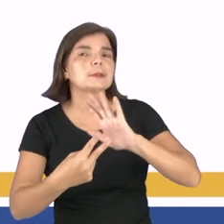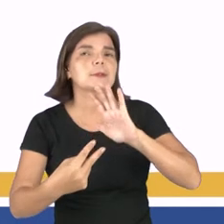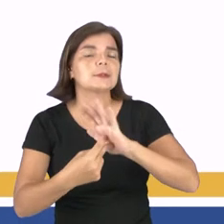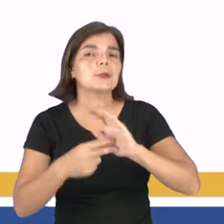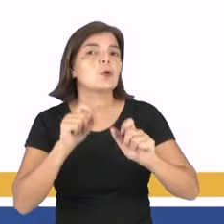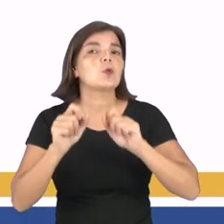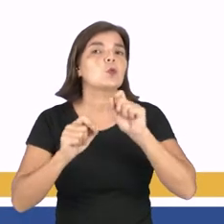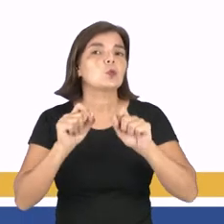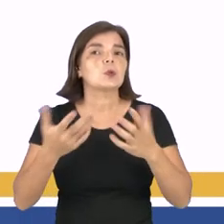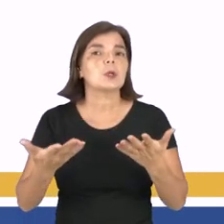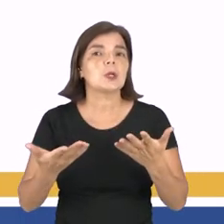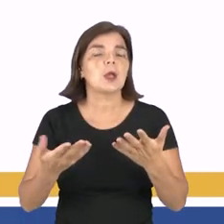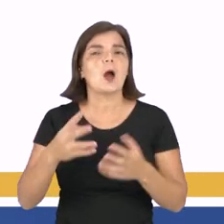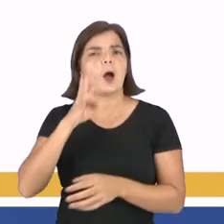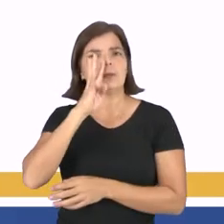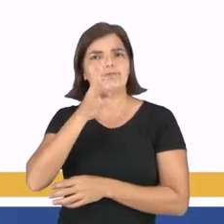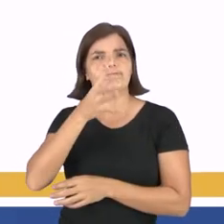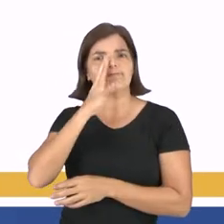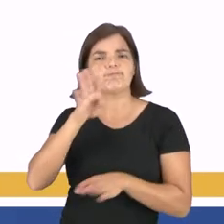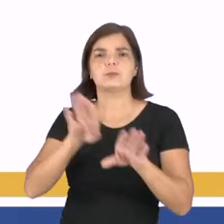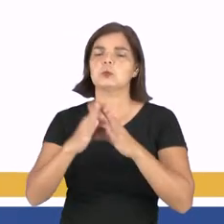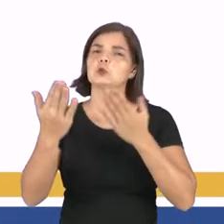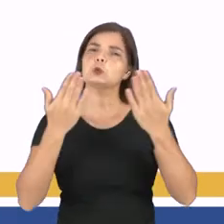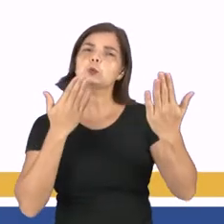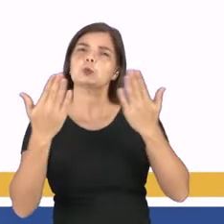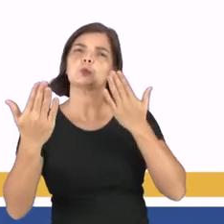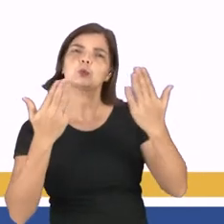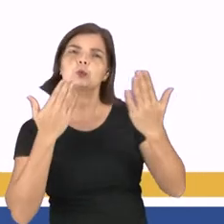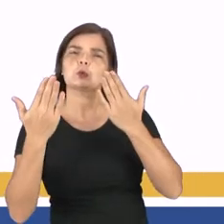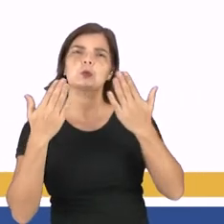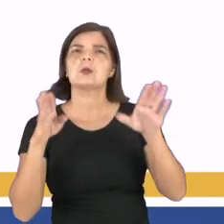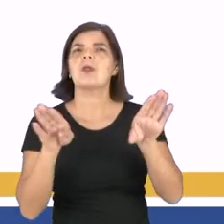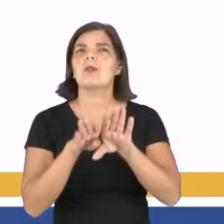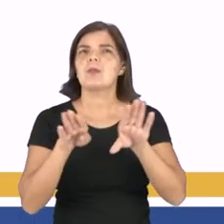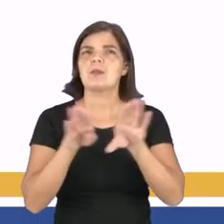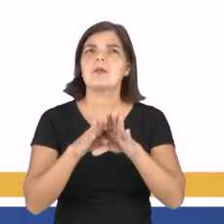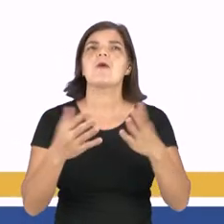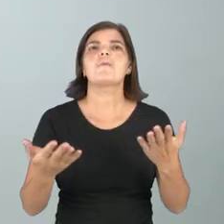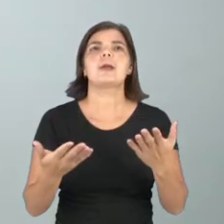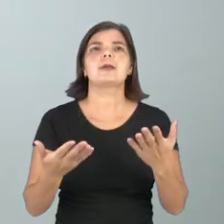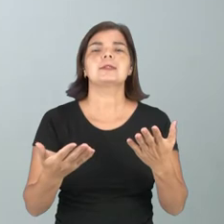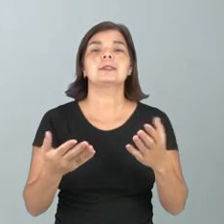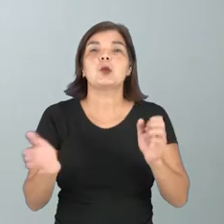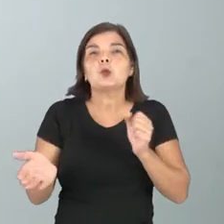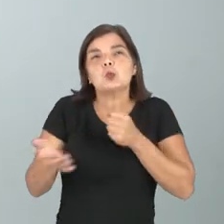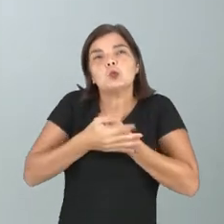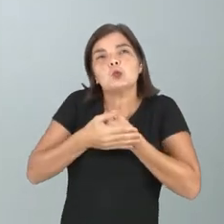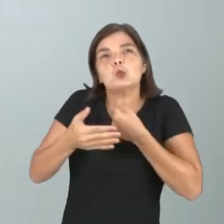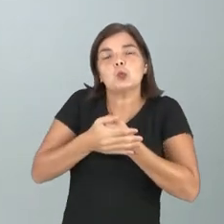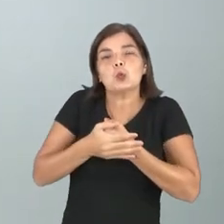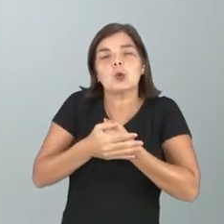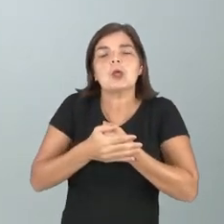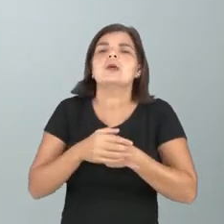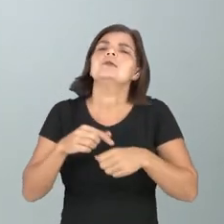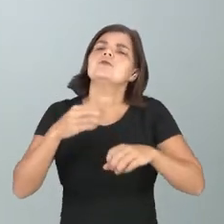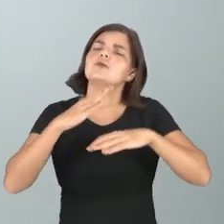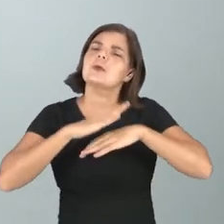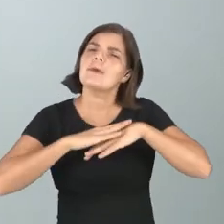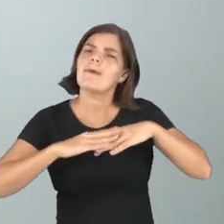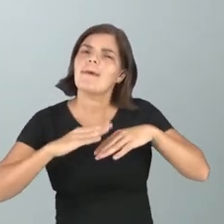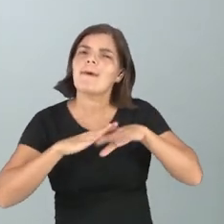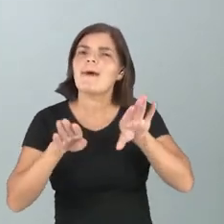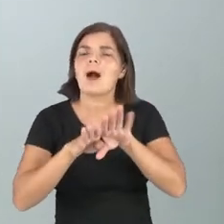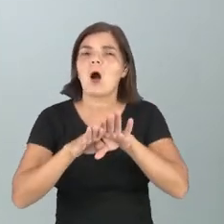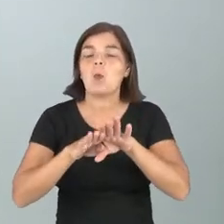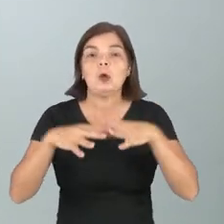de linguagem? Causar ironia, comparação, uma comparação implícita, suavizar uma expressão,